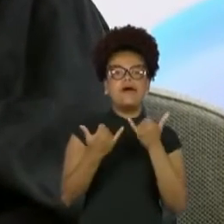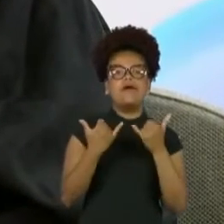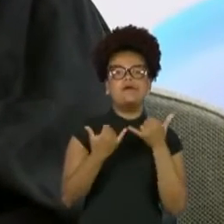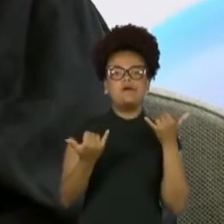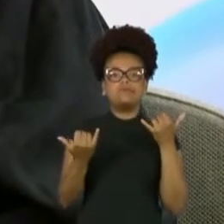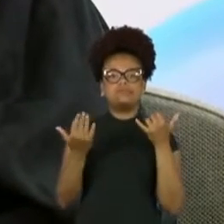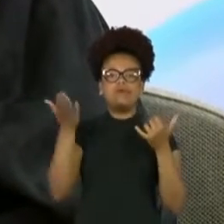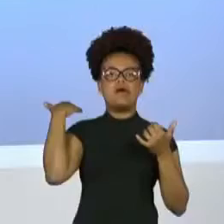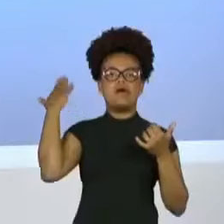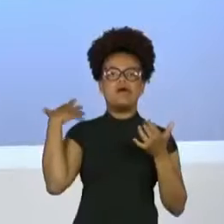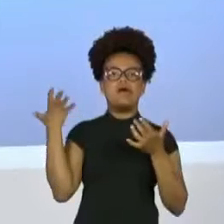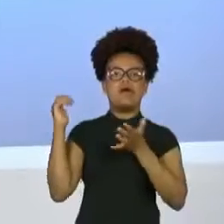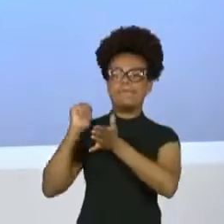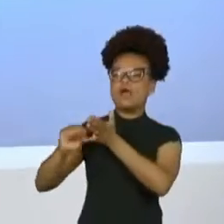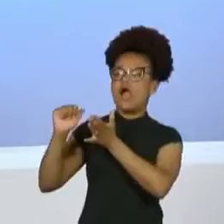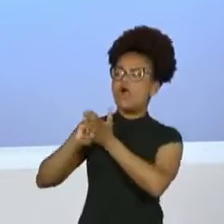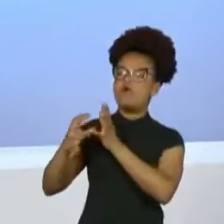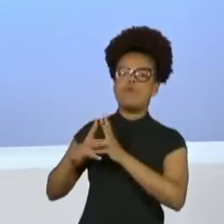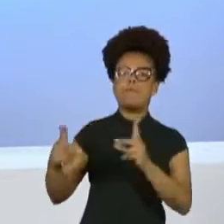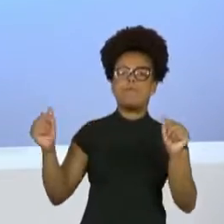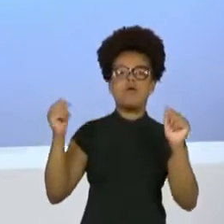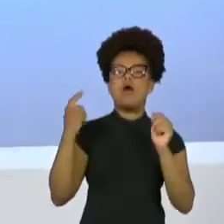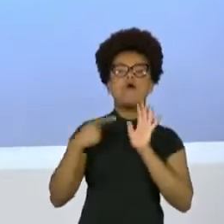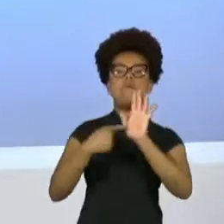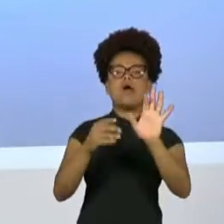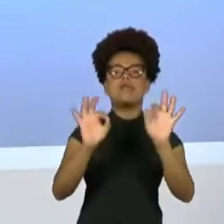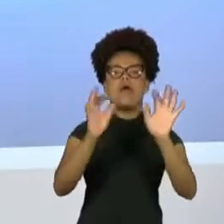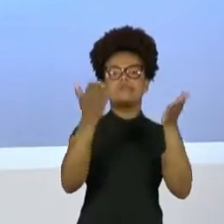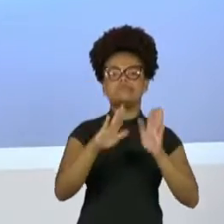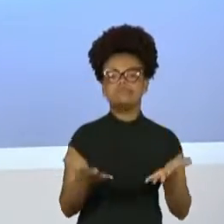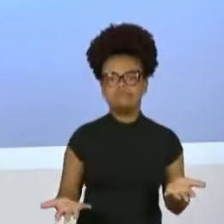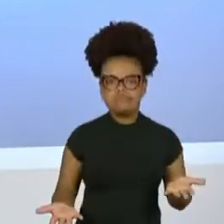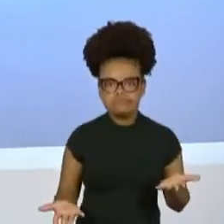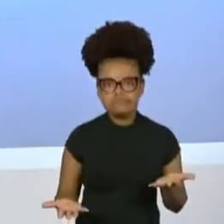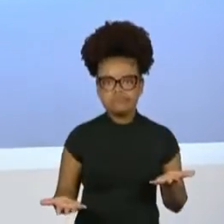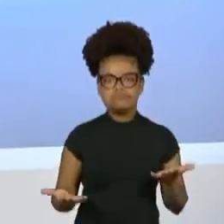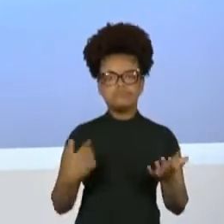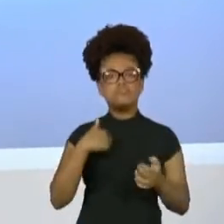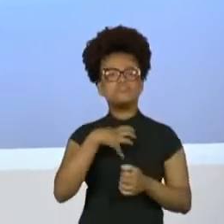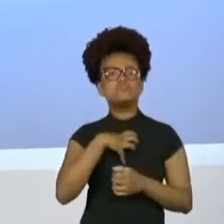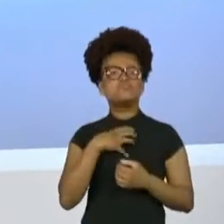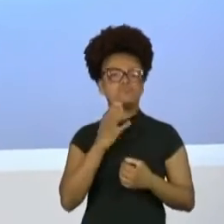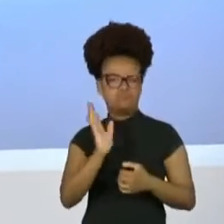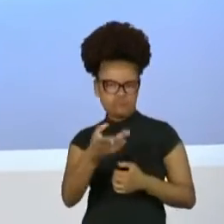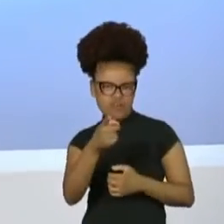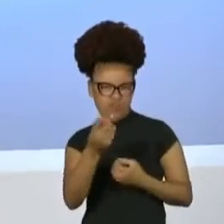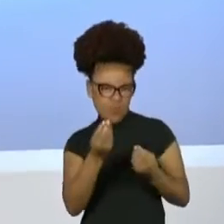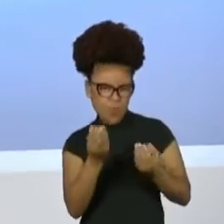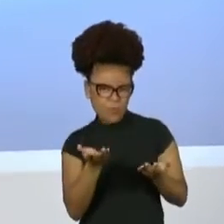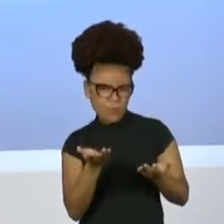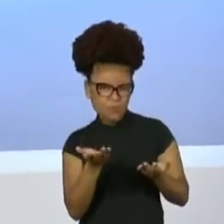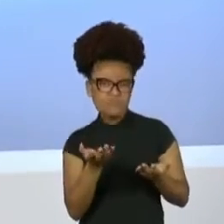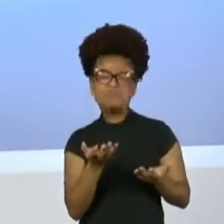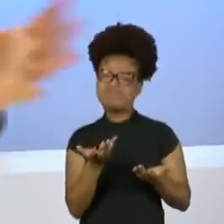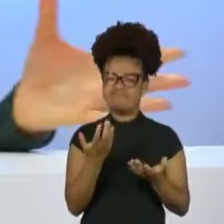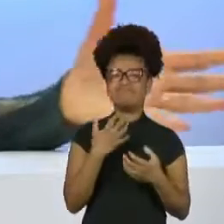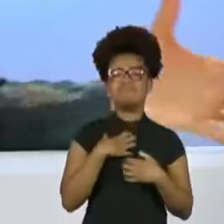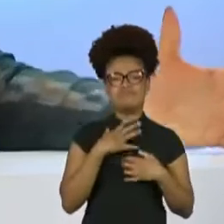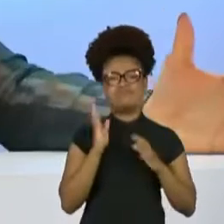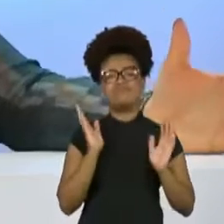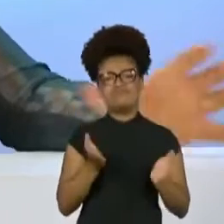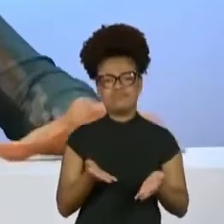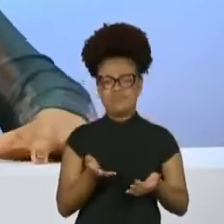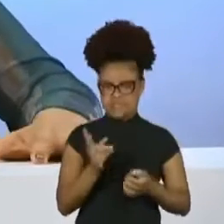Sempre. Você se sentiu colocada num papel só de... Quando colocam muito a mulher e a mulher negra durante